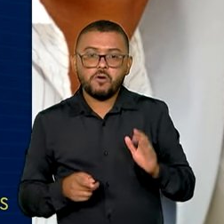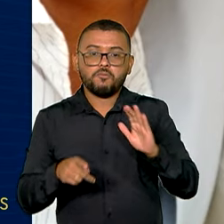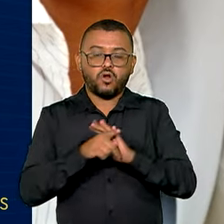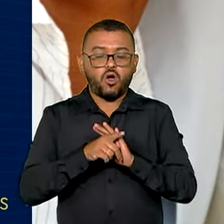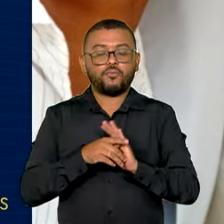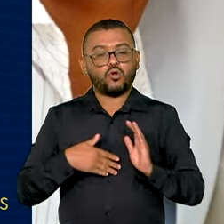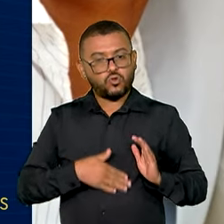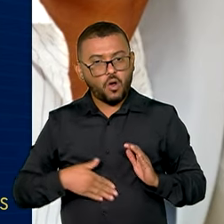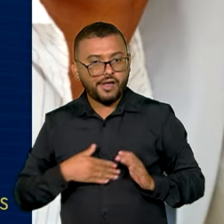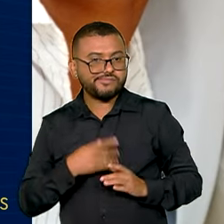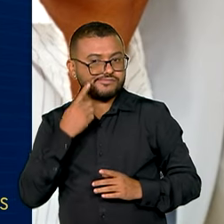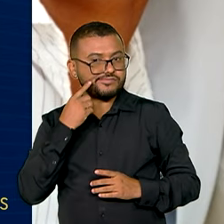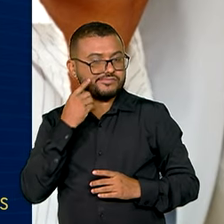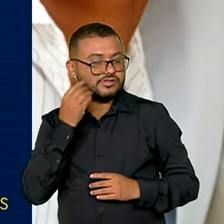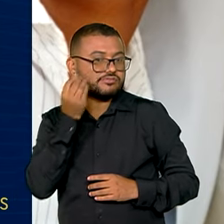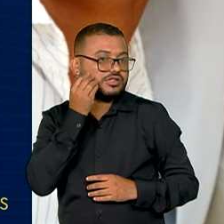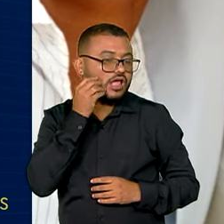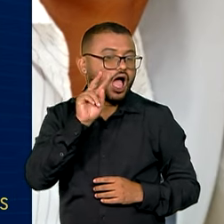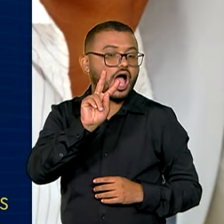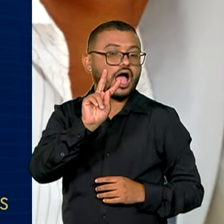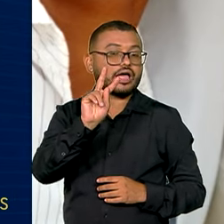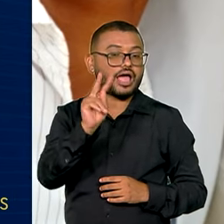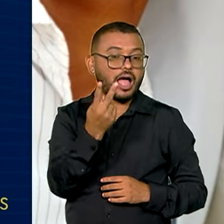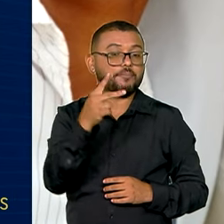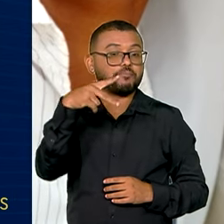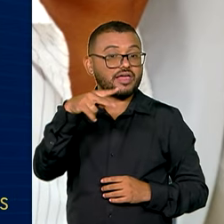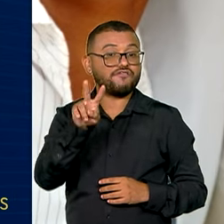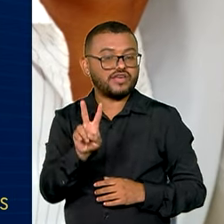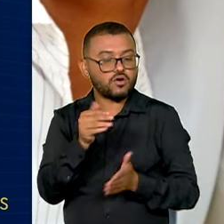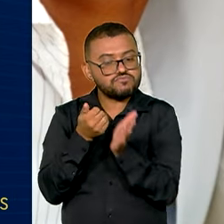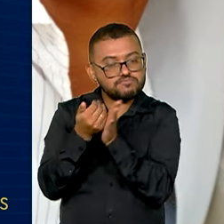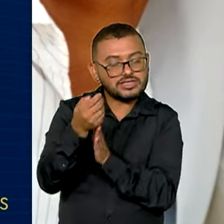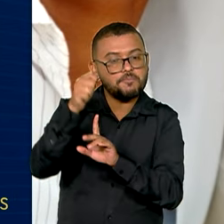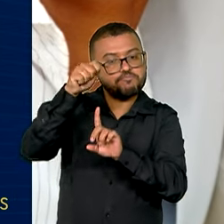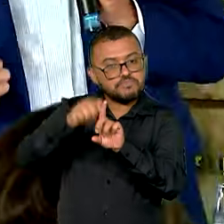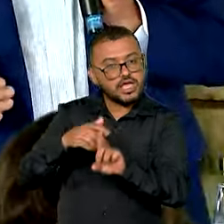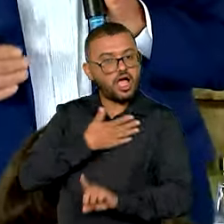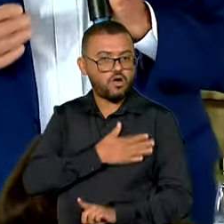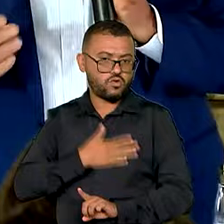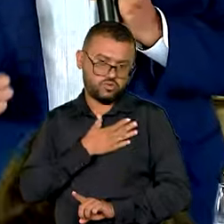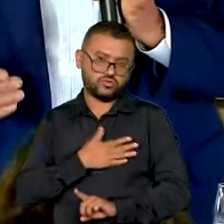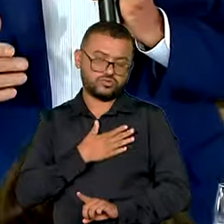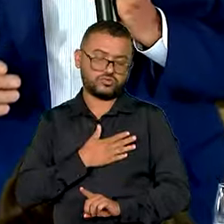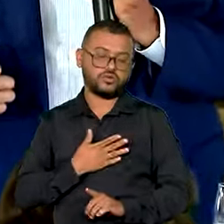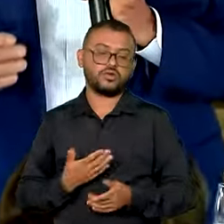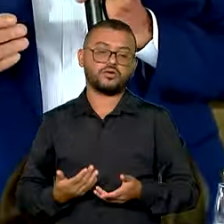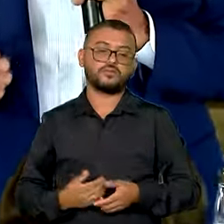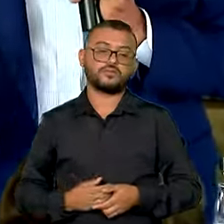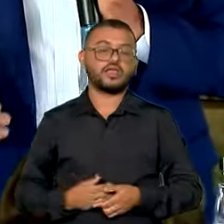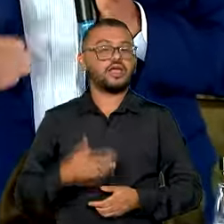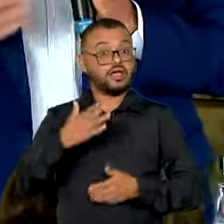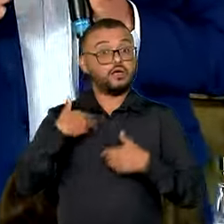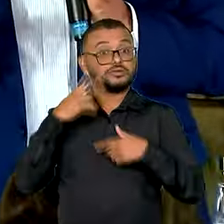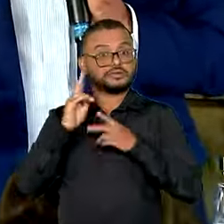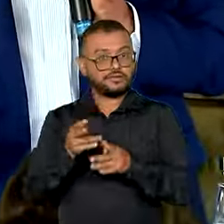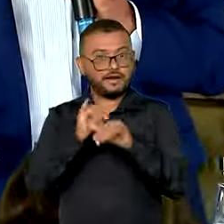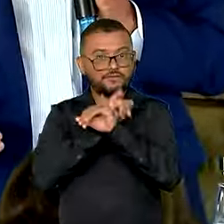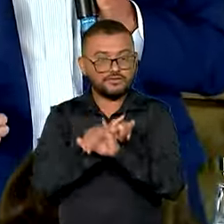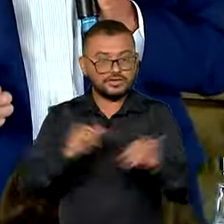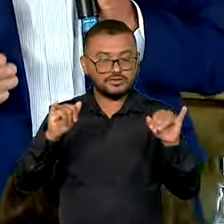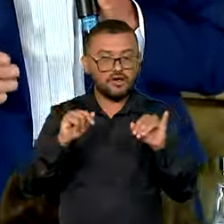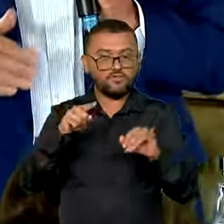molecular nacional de HPV a partir de agosto deste ano. Eu sempre digo o seguinte, nunca se